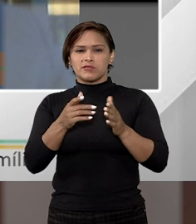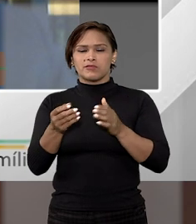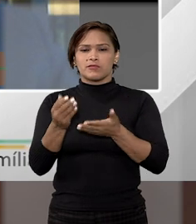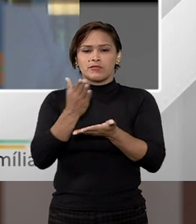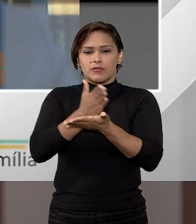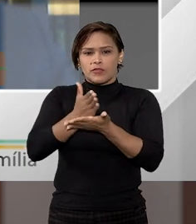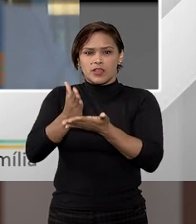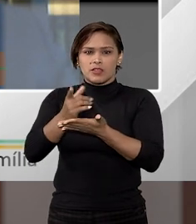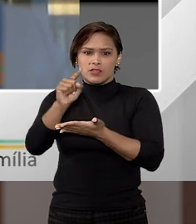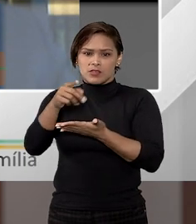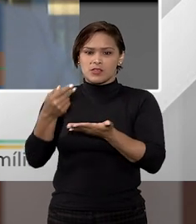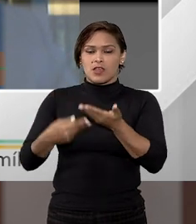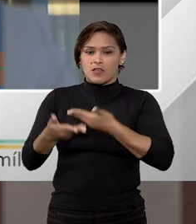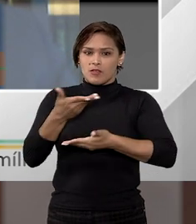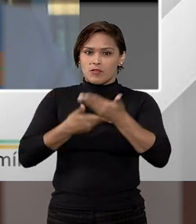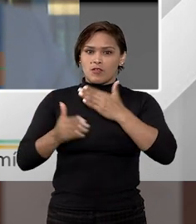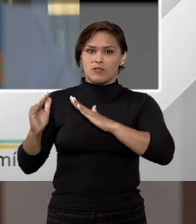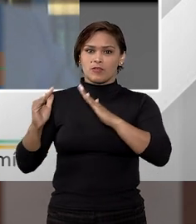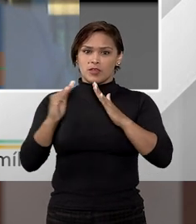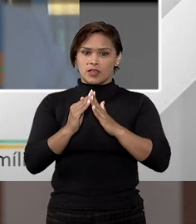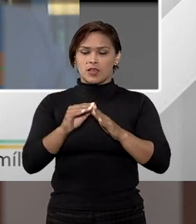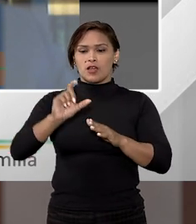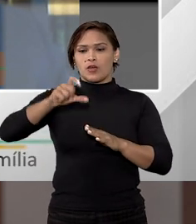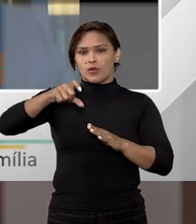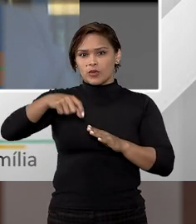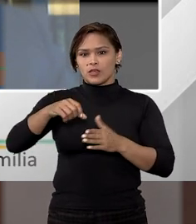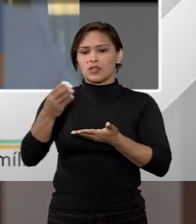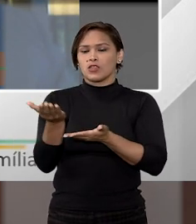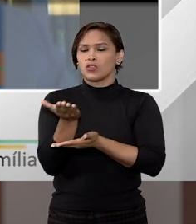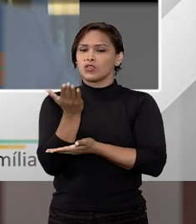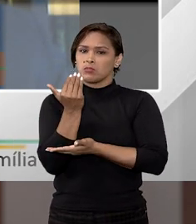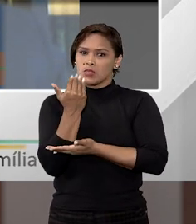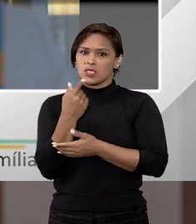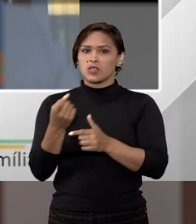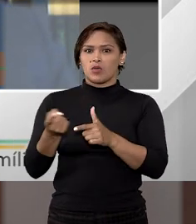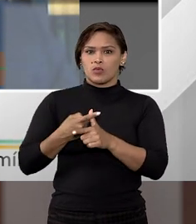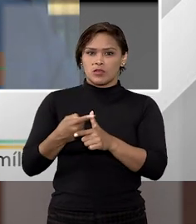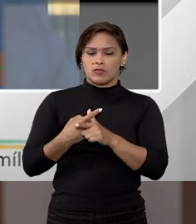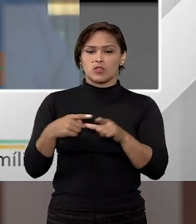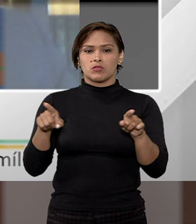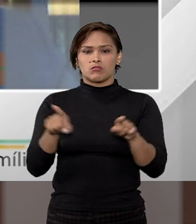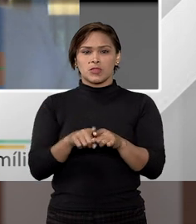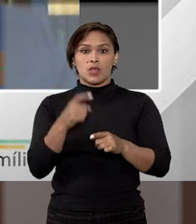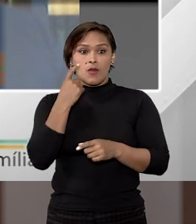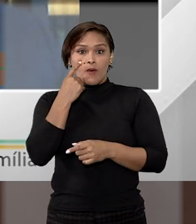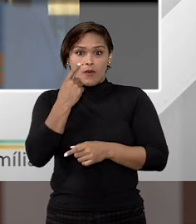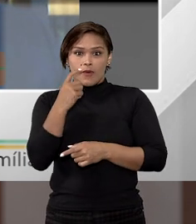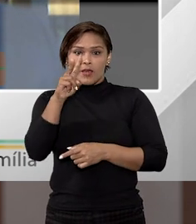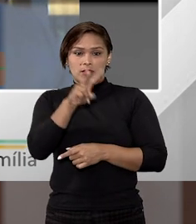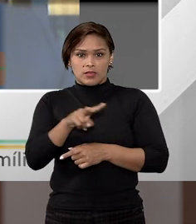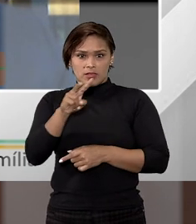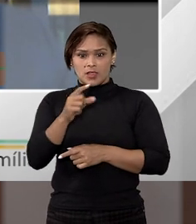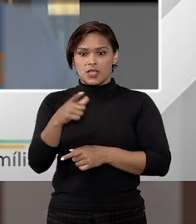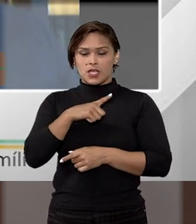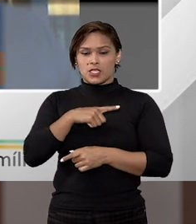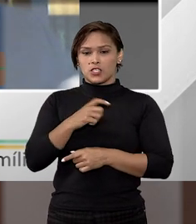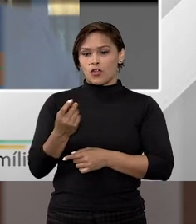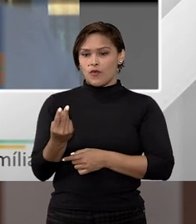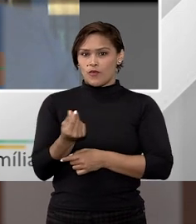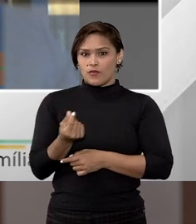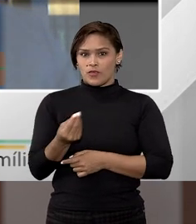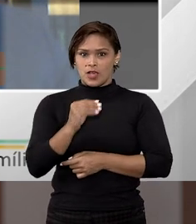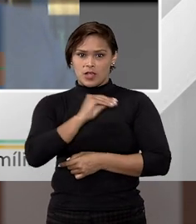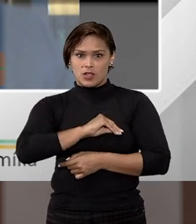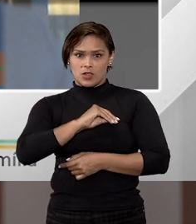financiamento envolvendo esse imóvel, o credor de pensão alimentícia, olha aí, o interesse do credor de uma verba